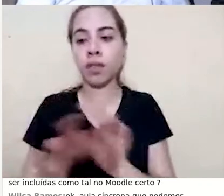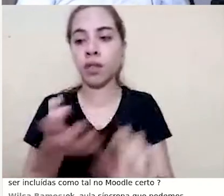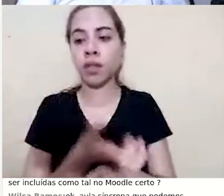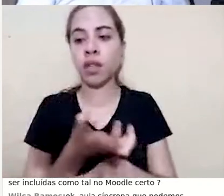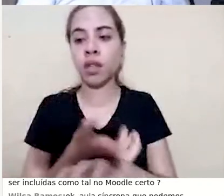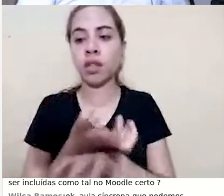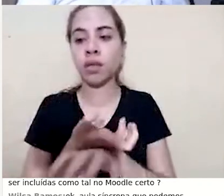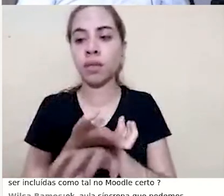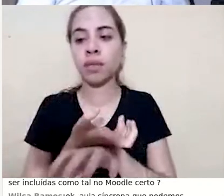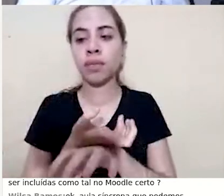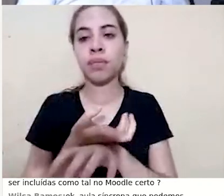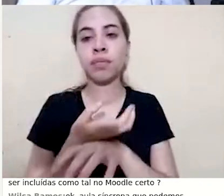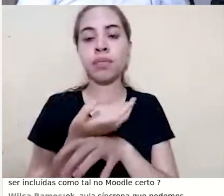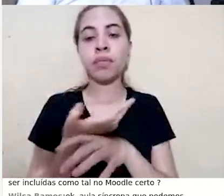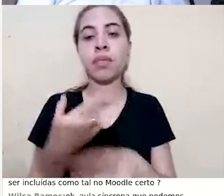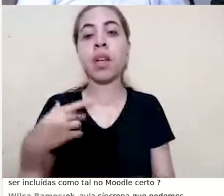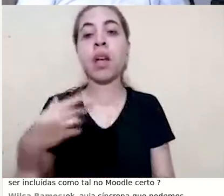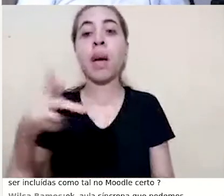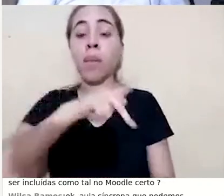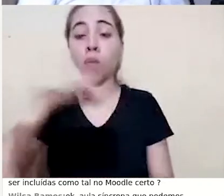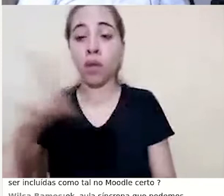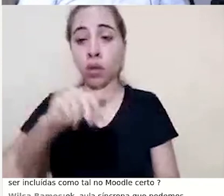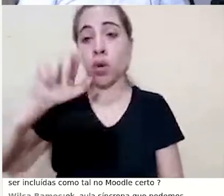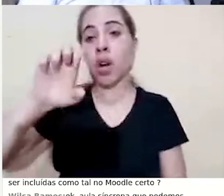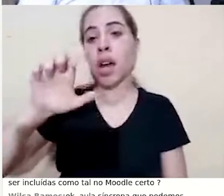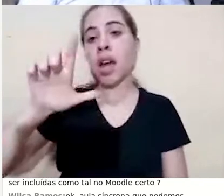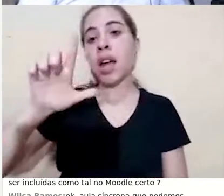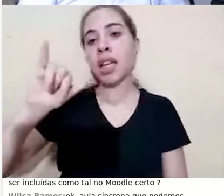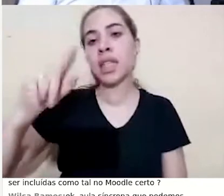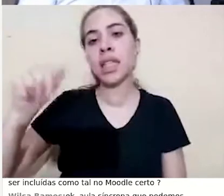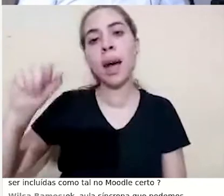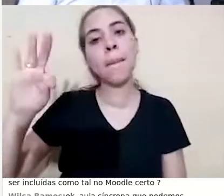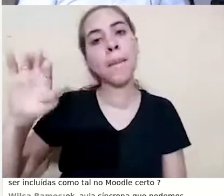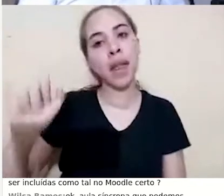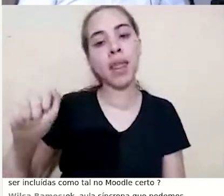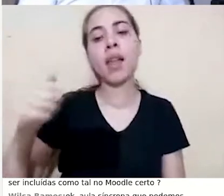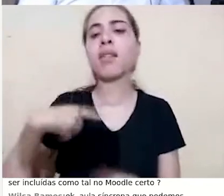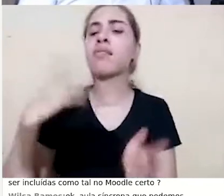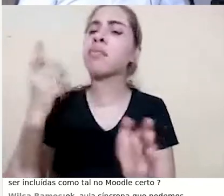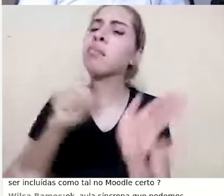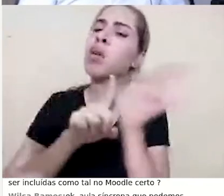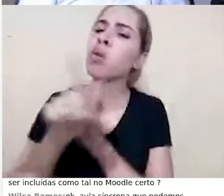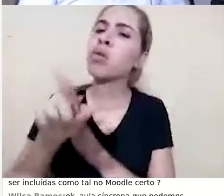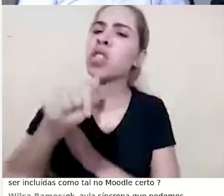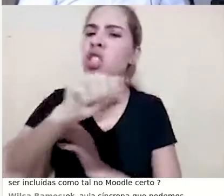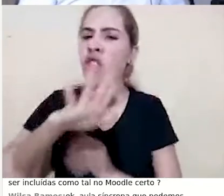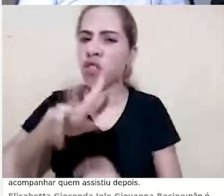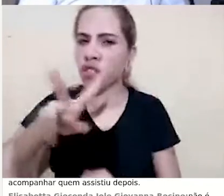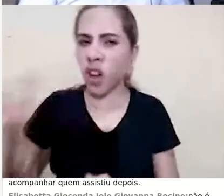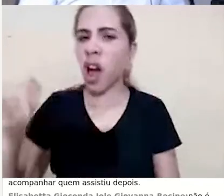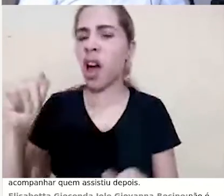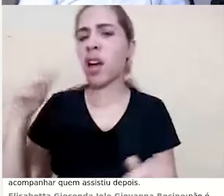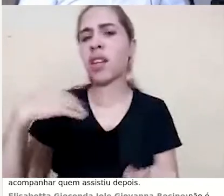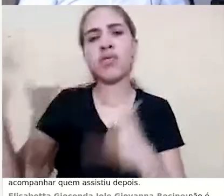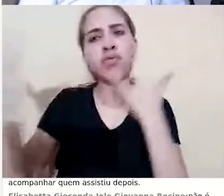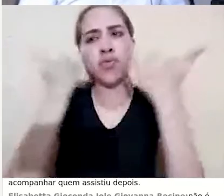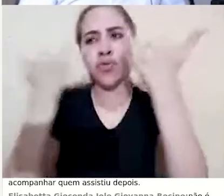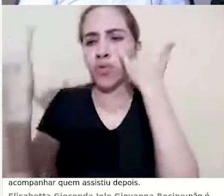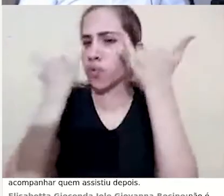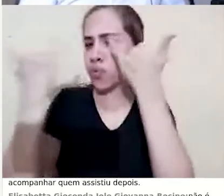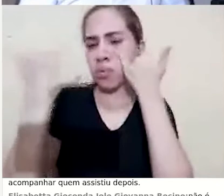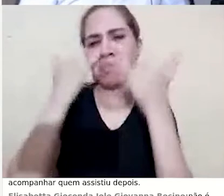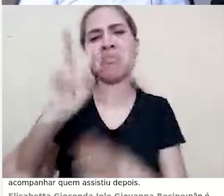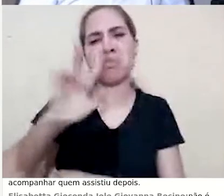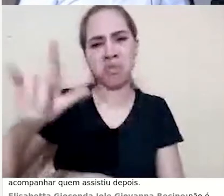pergunta aqui da professora Elisabetta, né, ela pergunta para gerar todas essas informações que você está mostrando, todas as